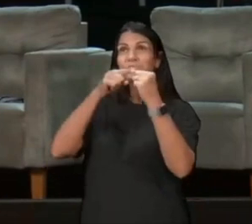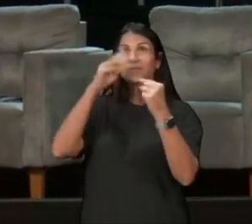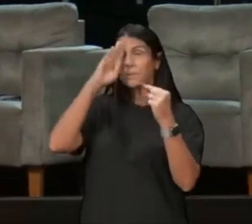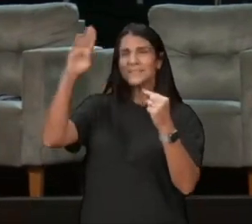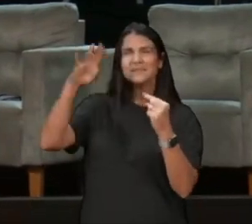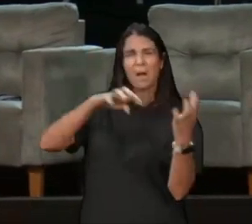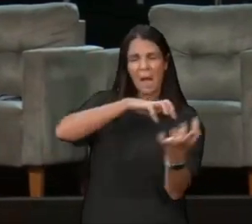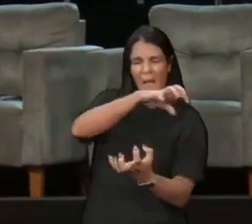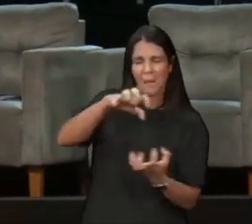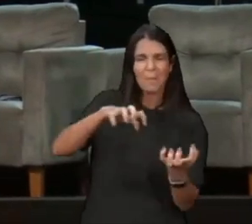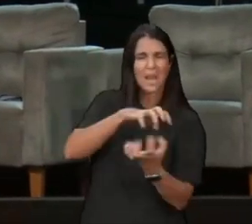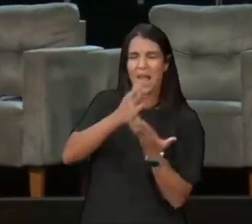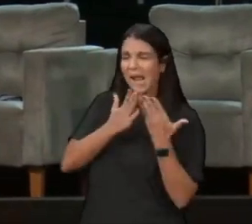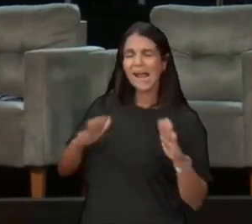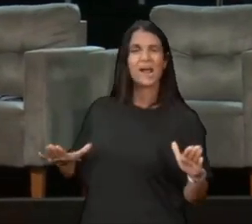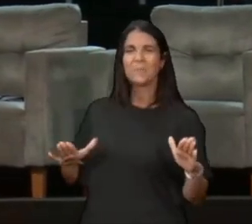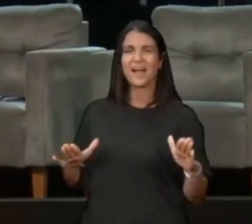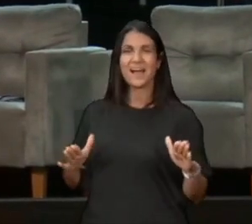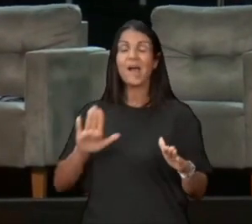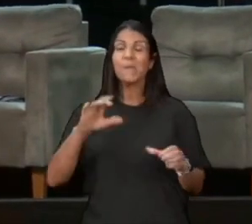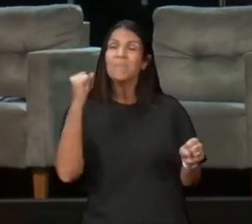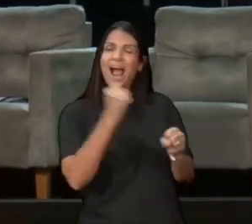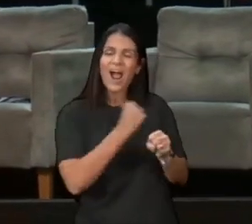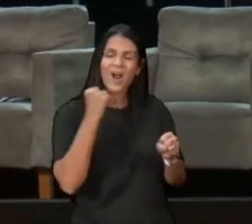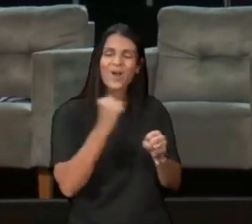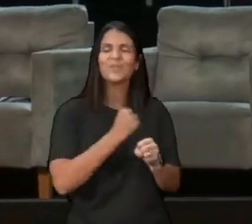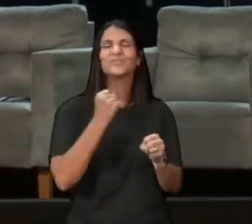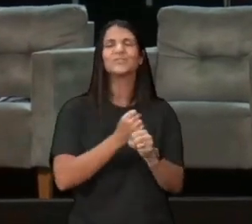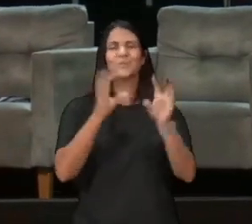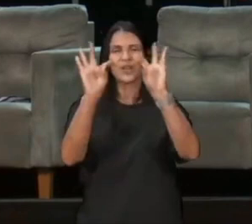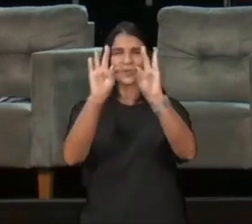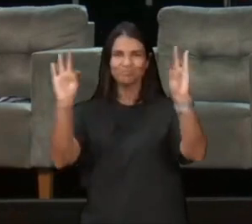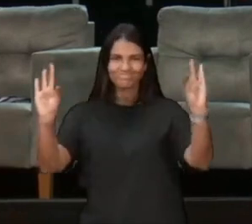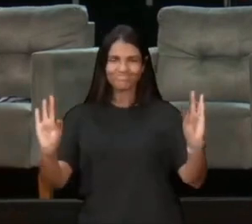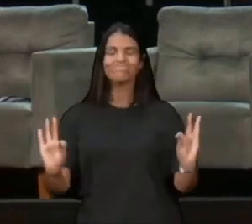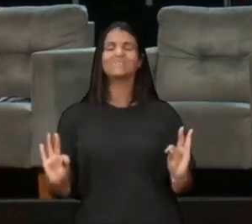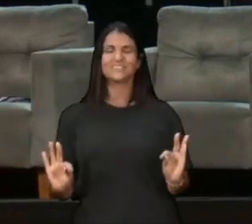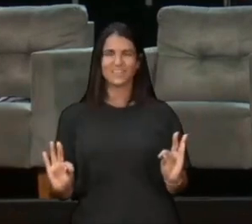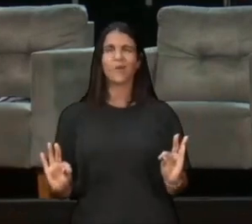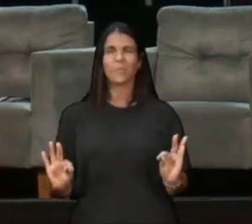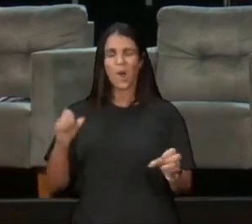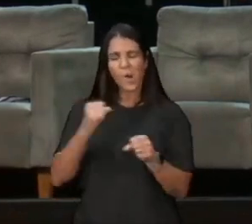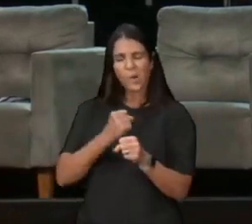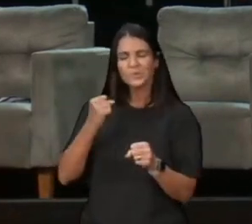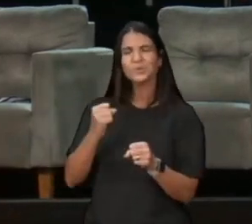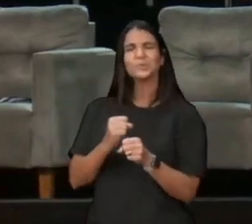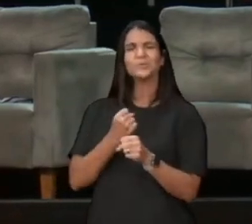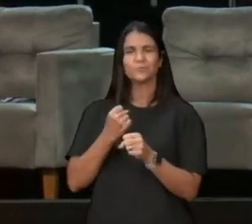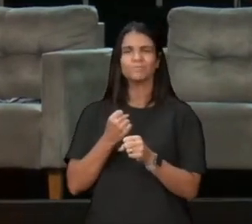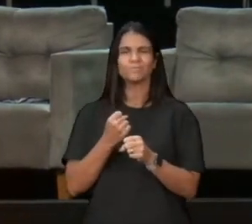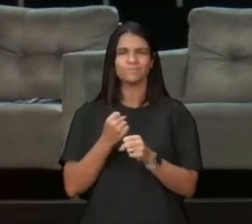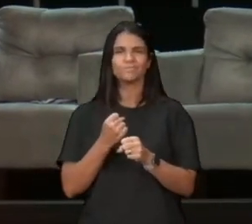esse povo, é um povo que precisa, buscar a Deus, e ele construiu, do próprio bolso, a sinagoga,